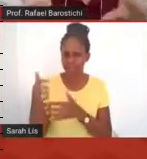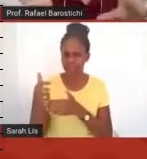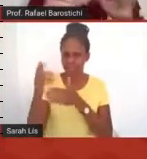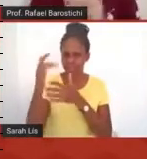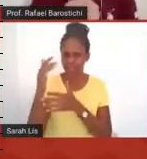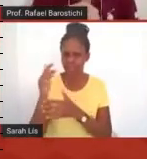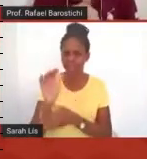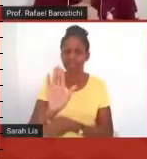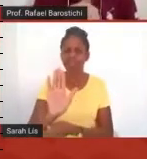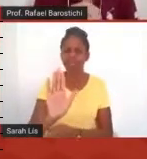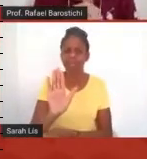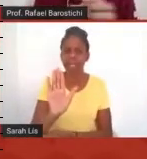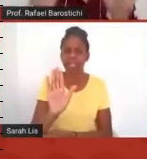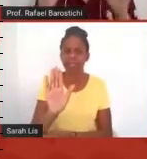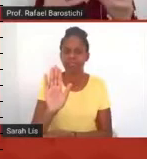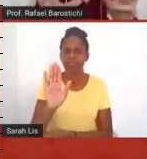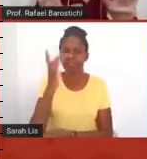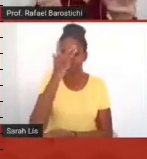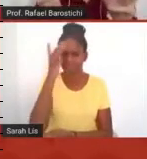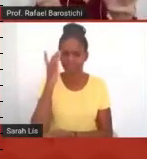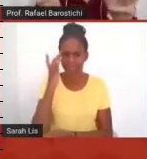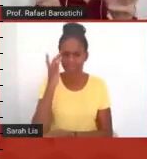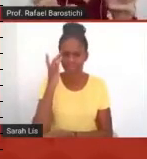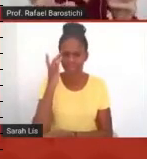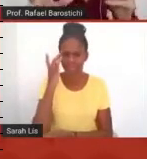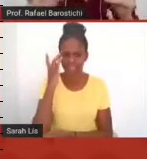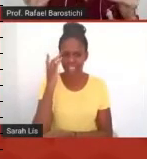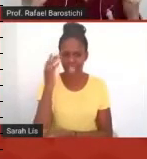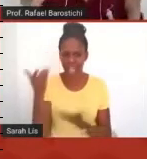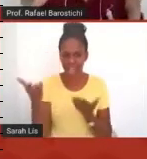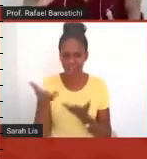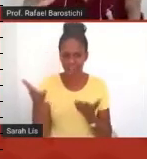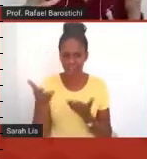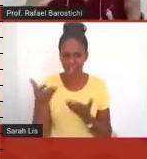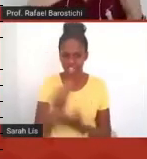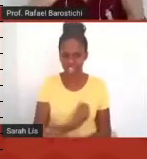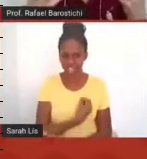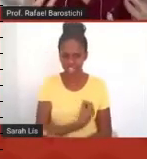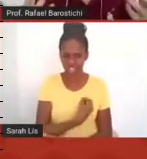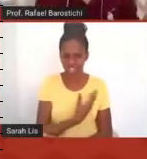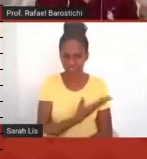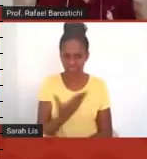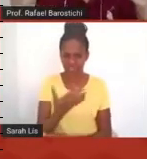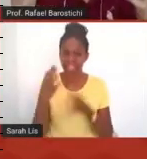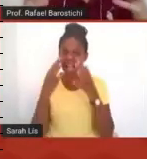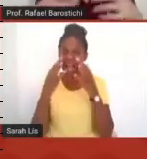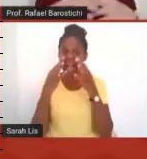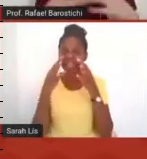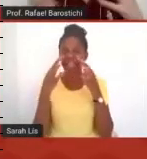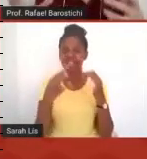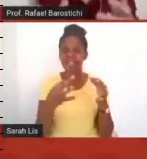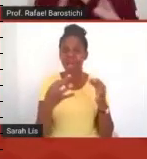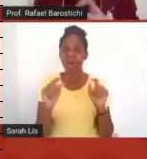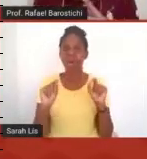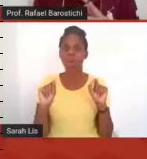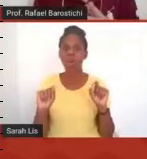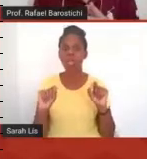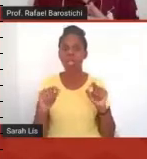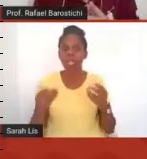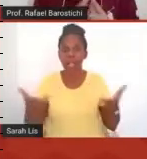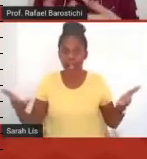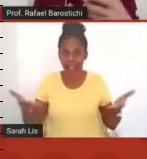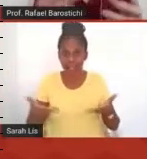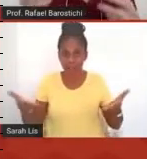quem está me ouvindo aqui nesse momento, tem que prestar atenção agora no que você está sentindo nesse momento, assim, o que que,